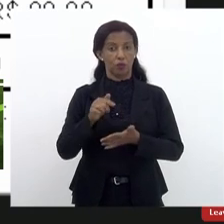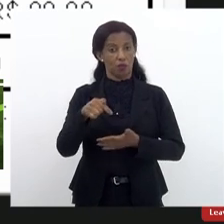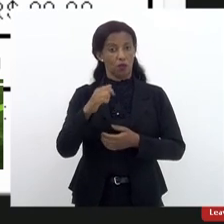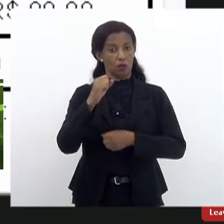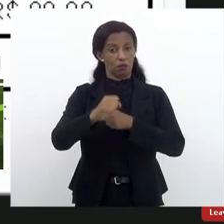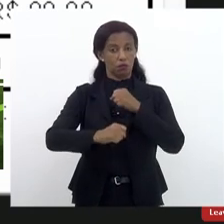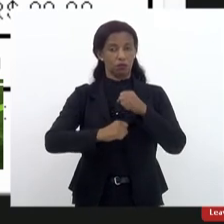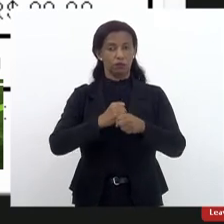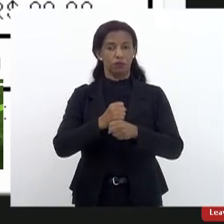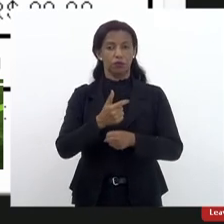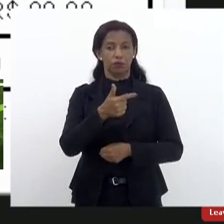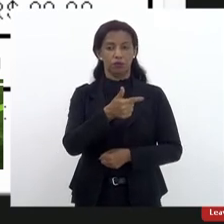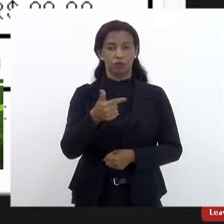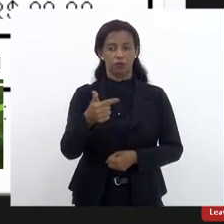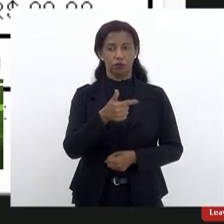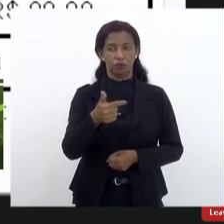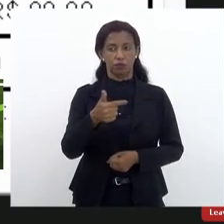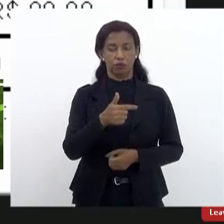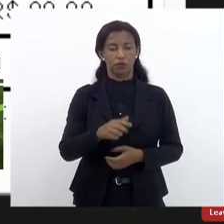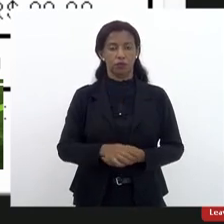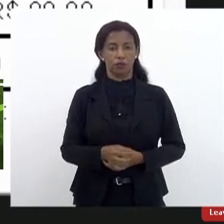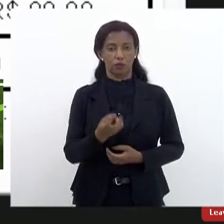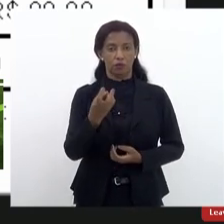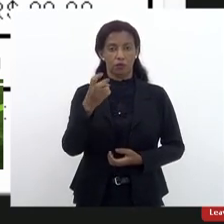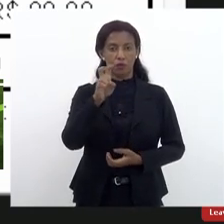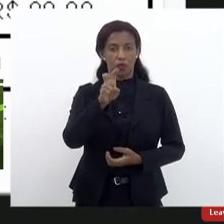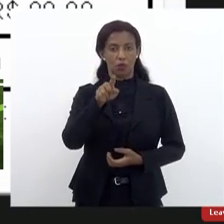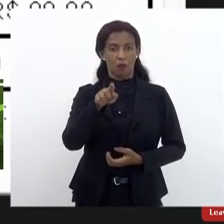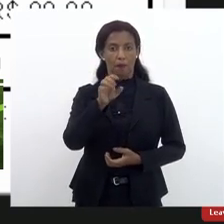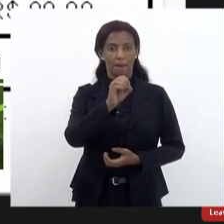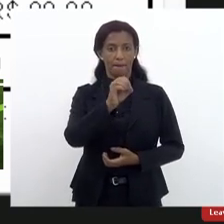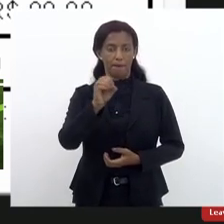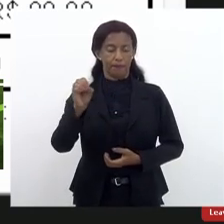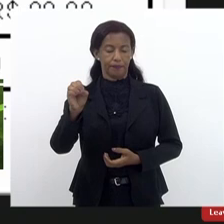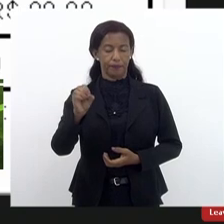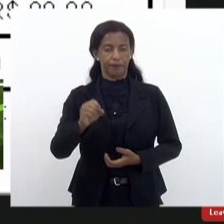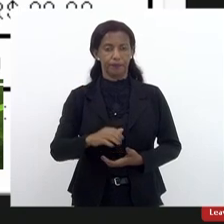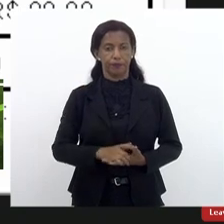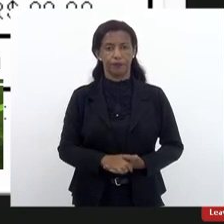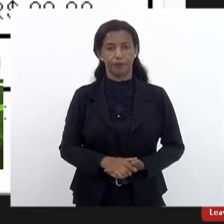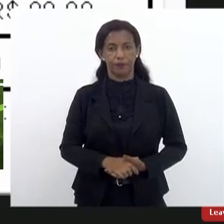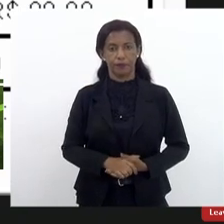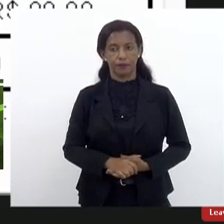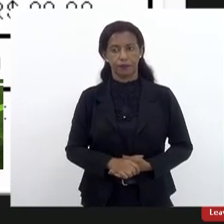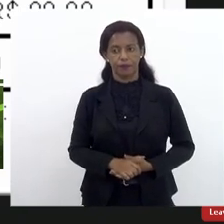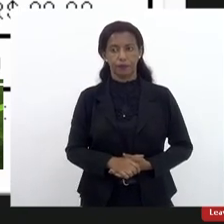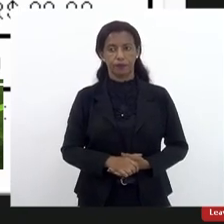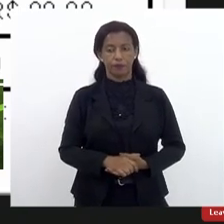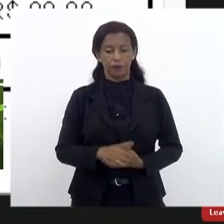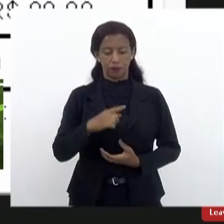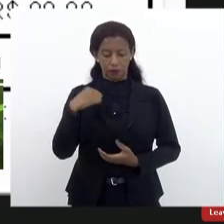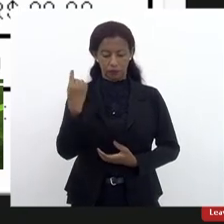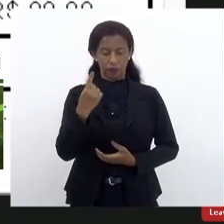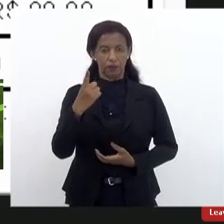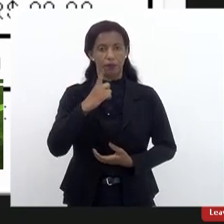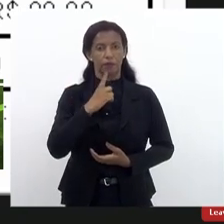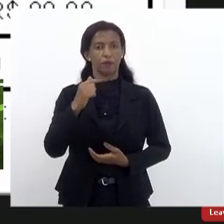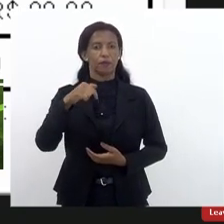o orçamento sugerido para 2022, é de R$.000,00. Então, nós temos aqui,